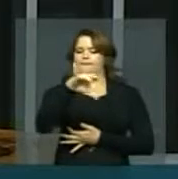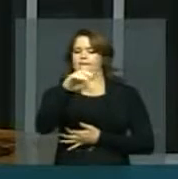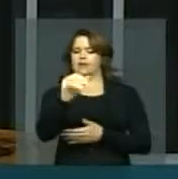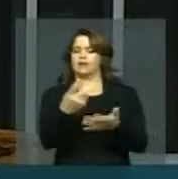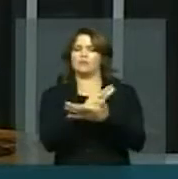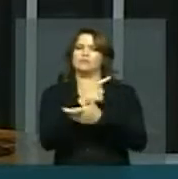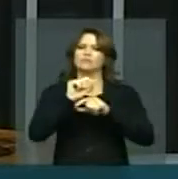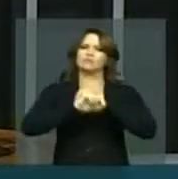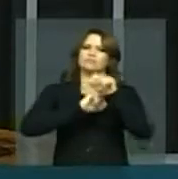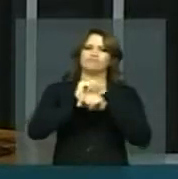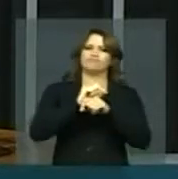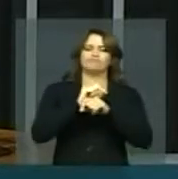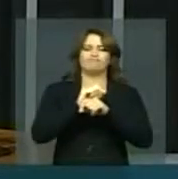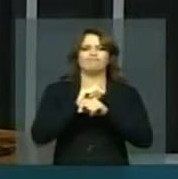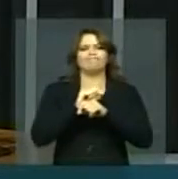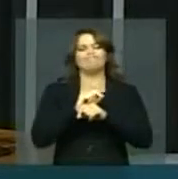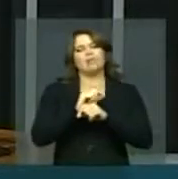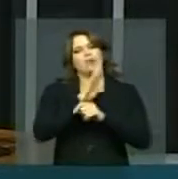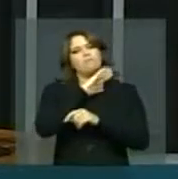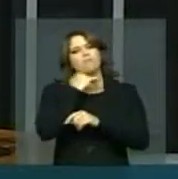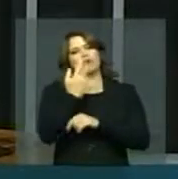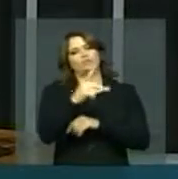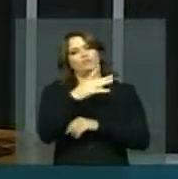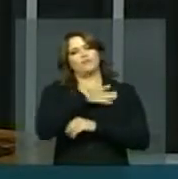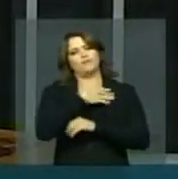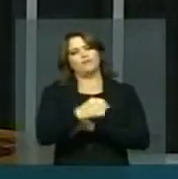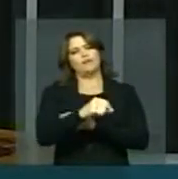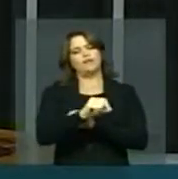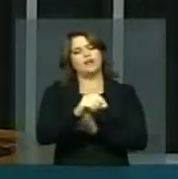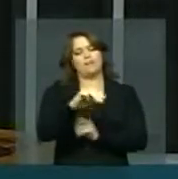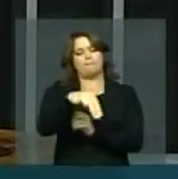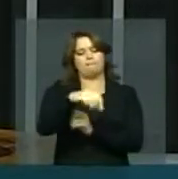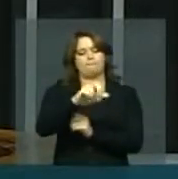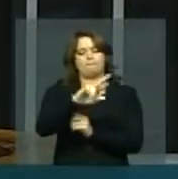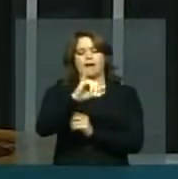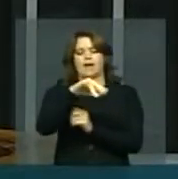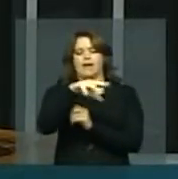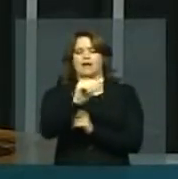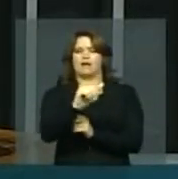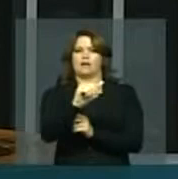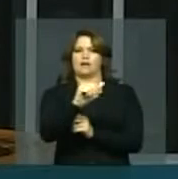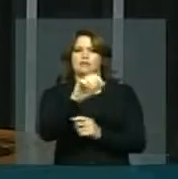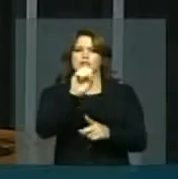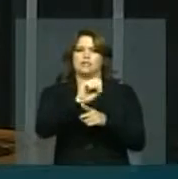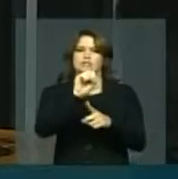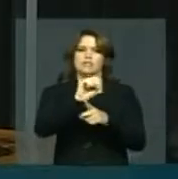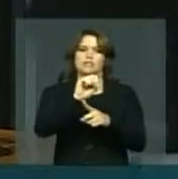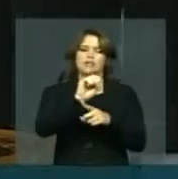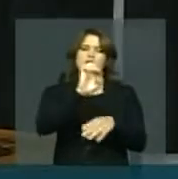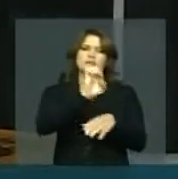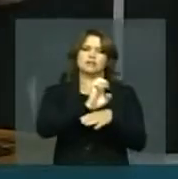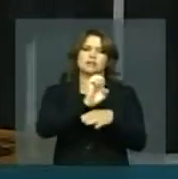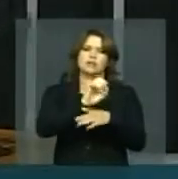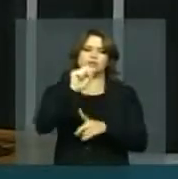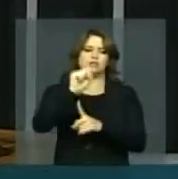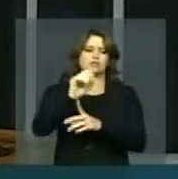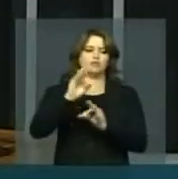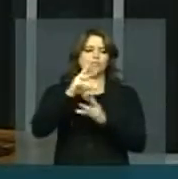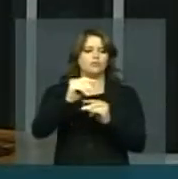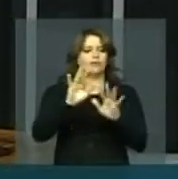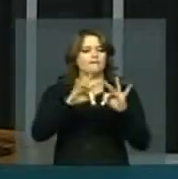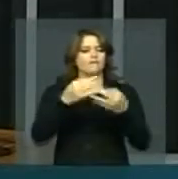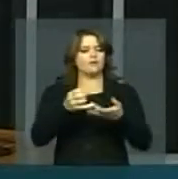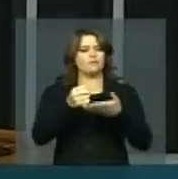desaparecimento prematuro de sua filha Mariana ocorrido no estado de Sergipe. A nossa solidariedade à